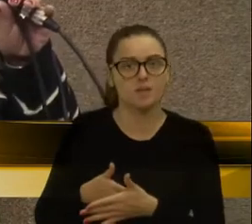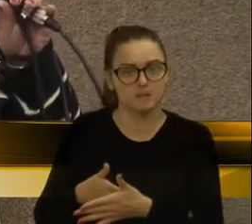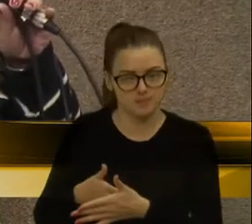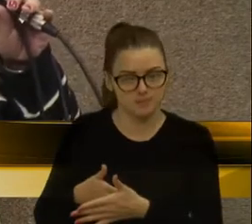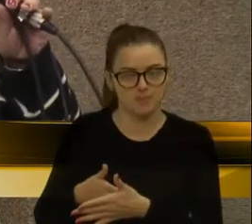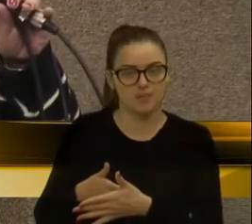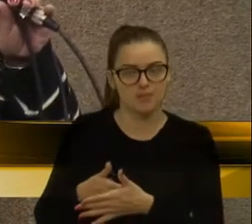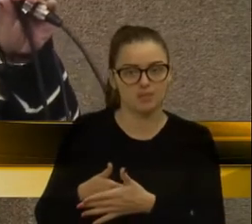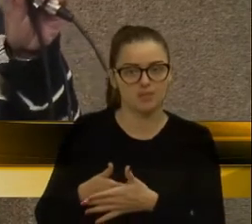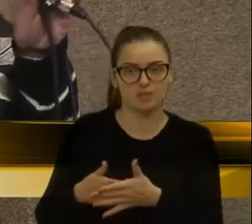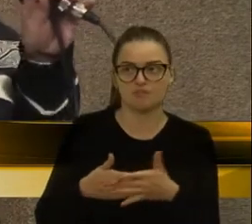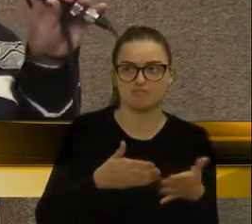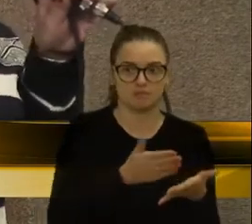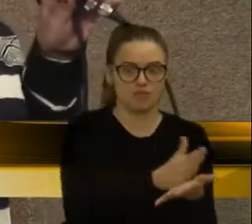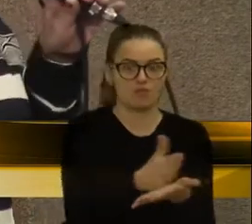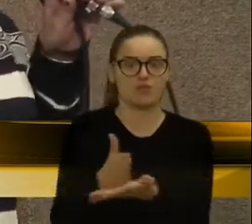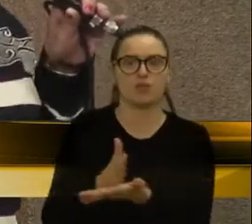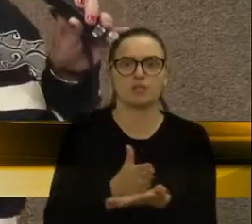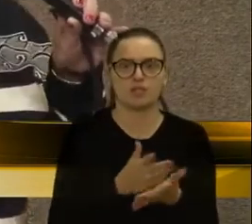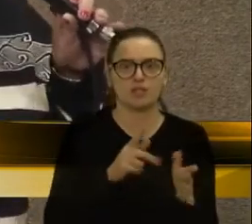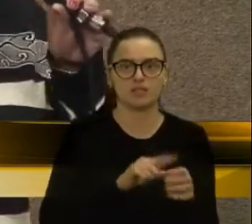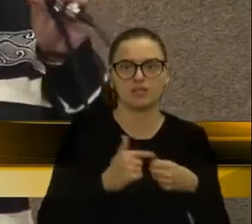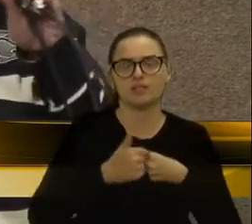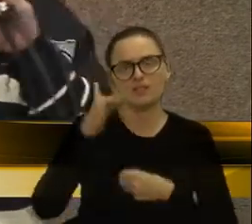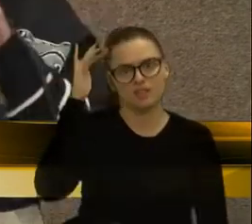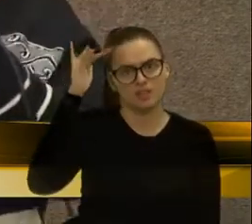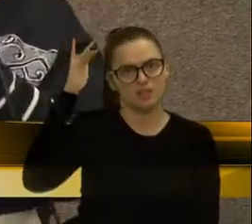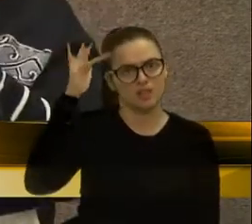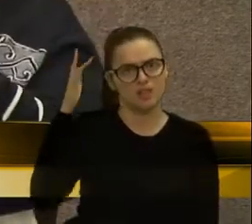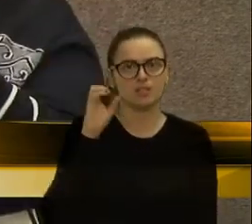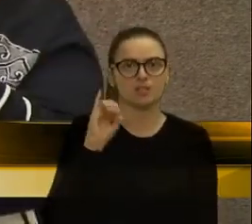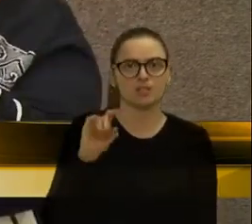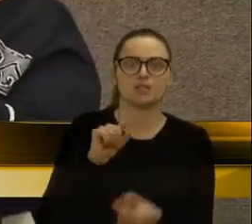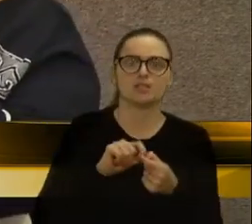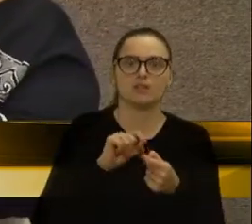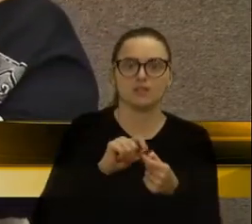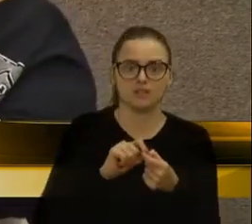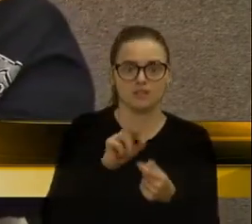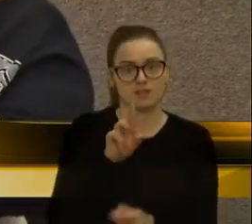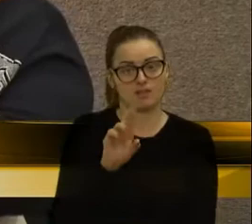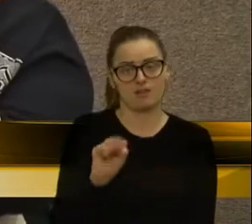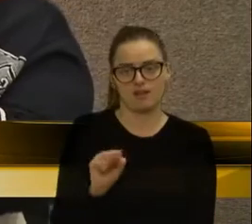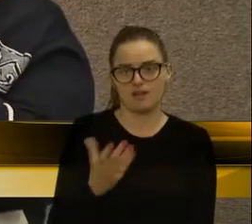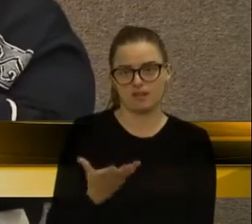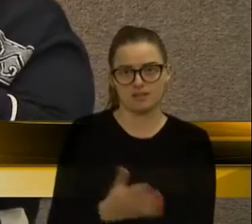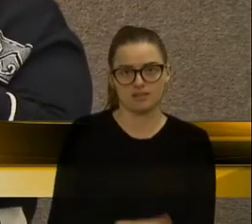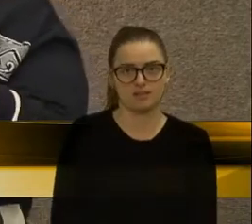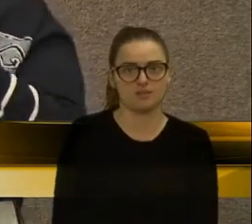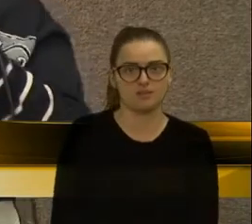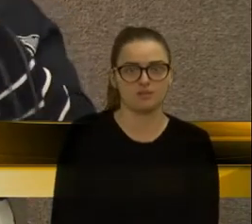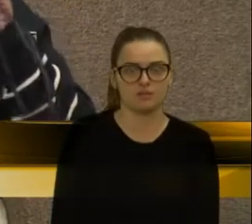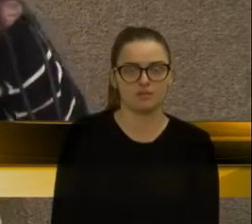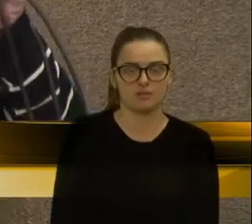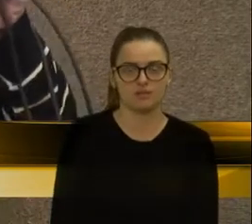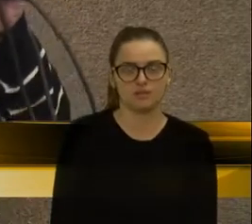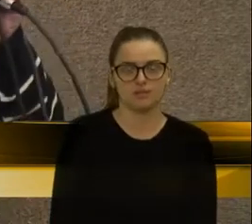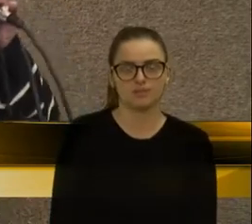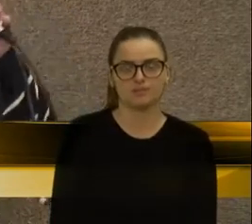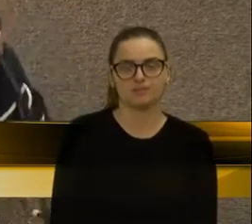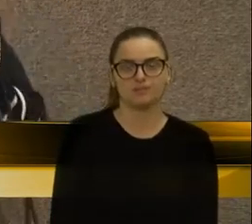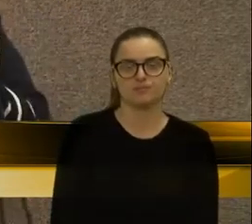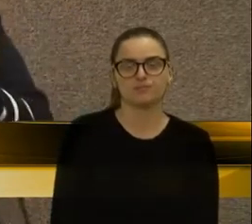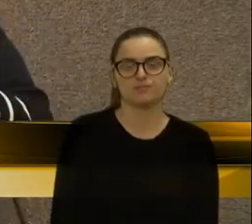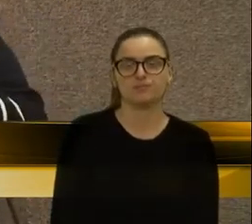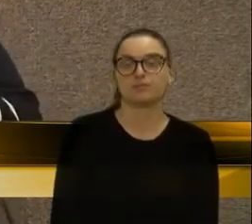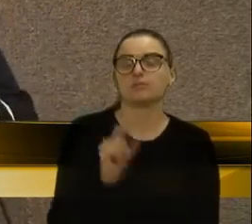cidade, imagina se vão fazer nas RSs. Então, o que